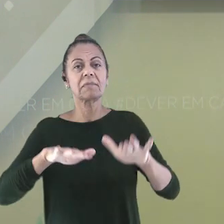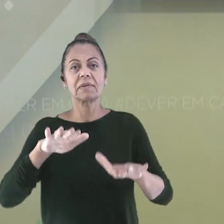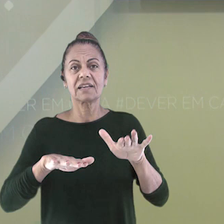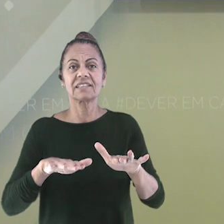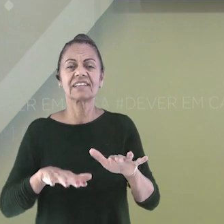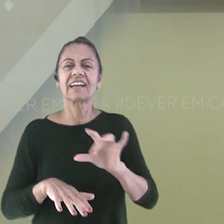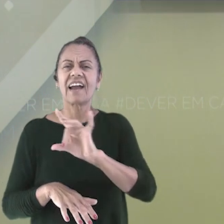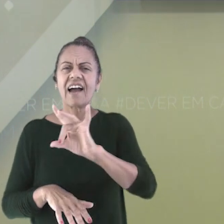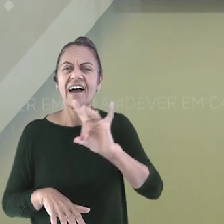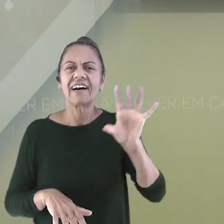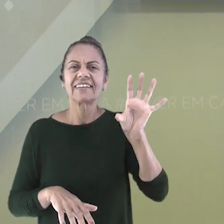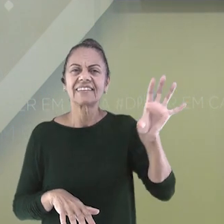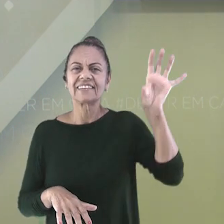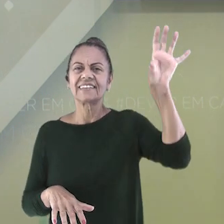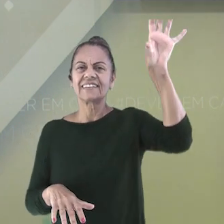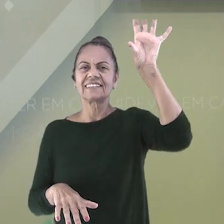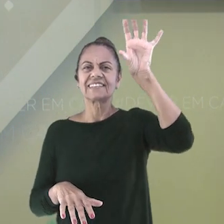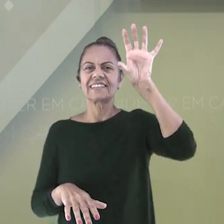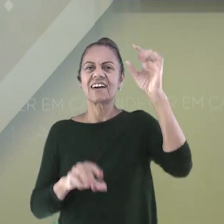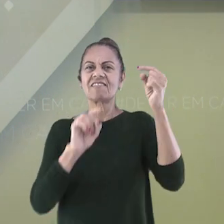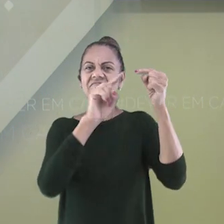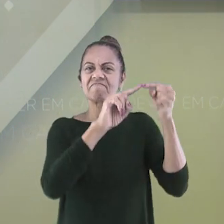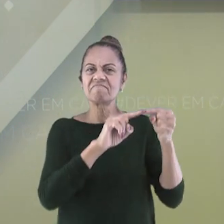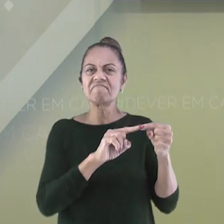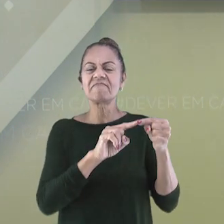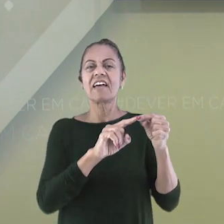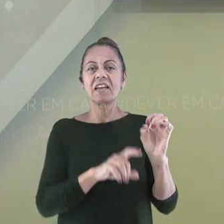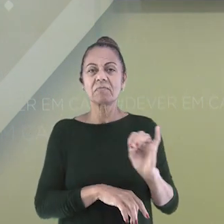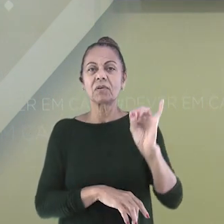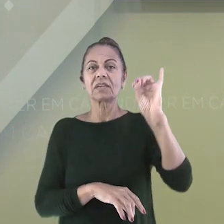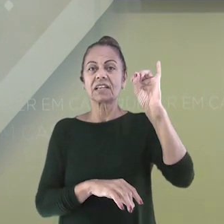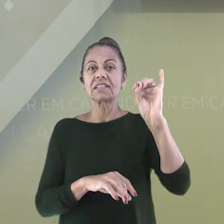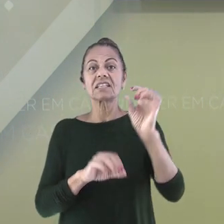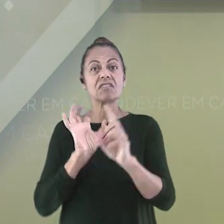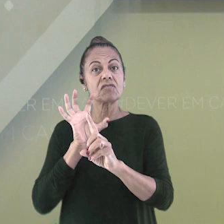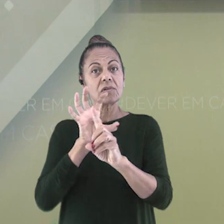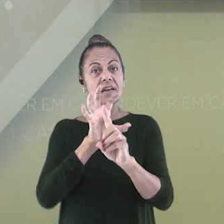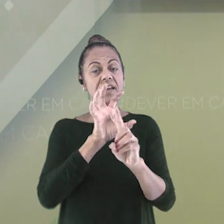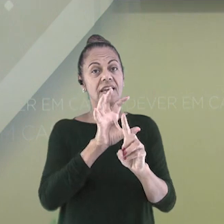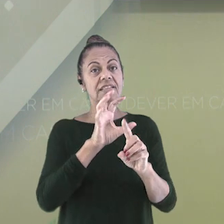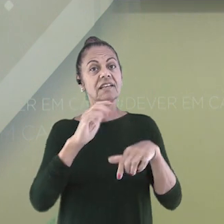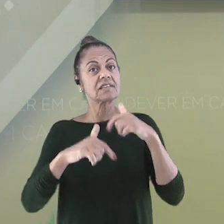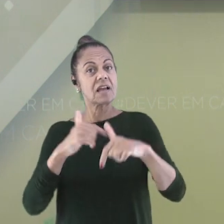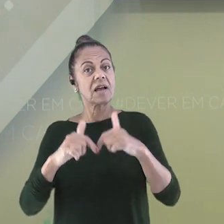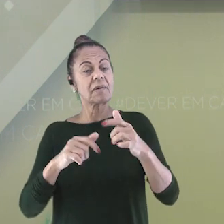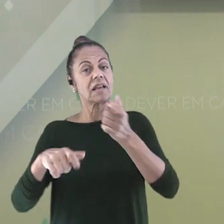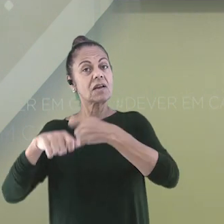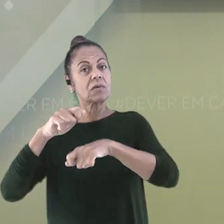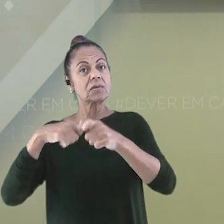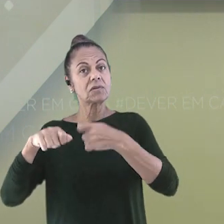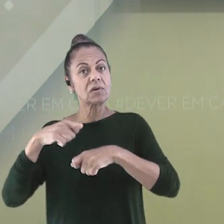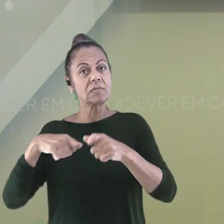peculiaridade das regiões é importante e influencia nas atividades econômicas e nos fatores de